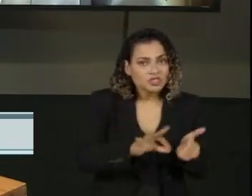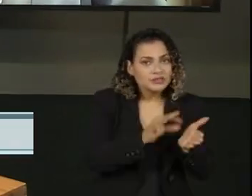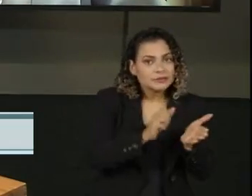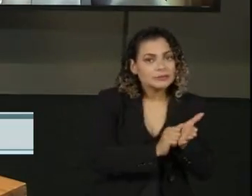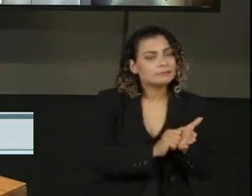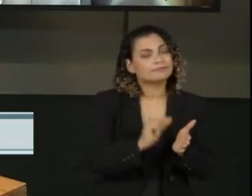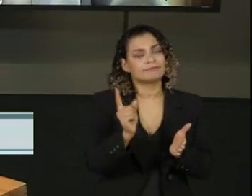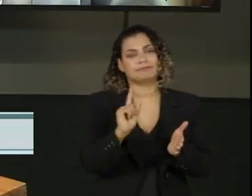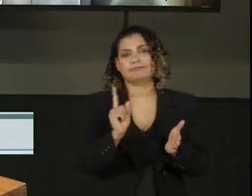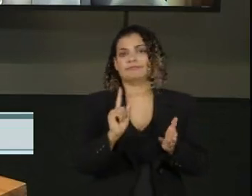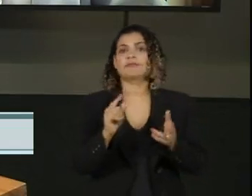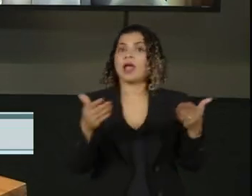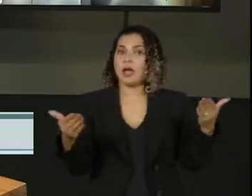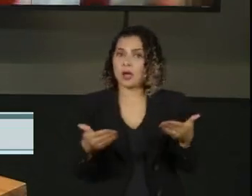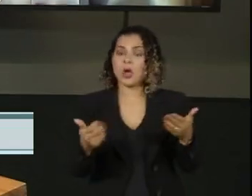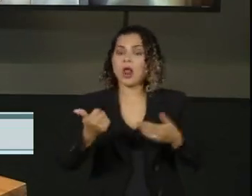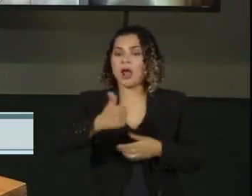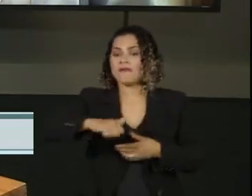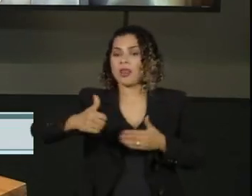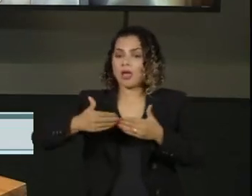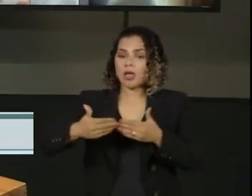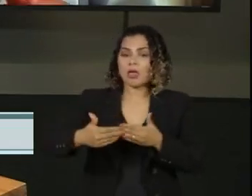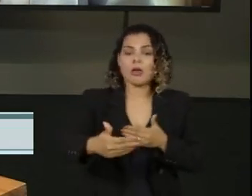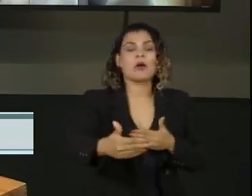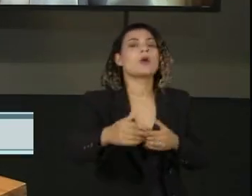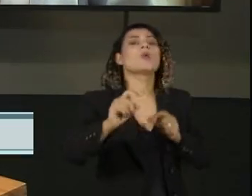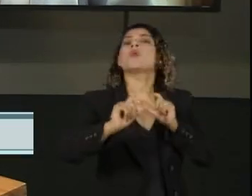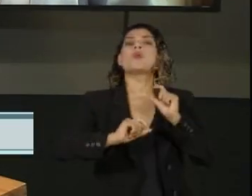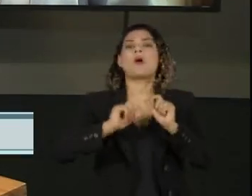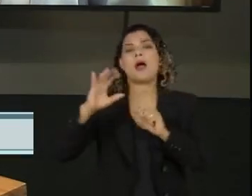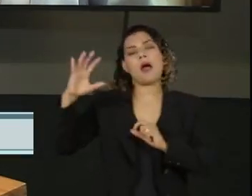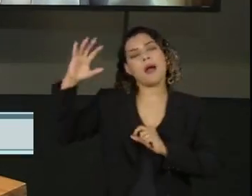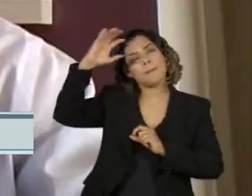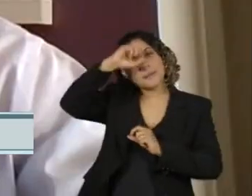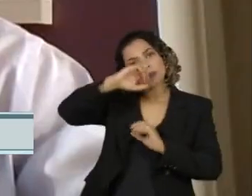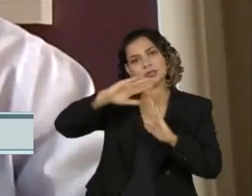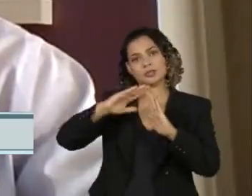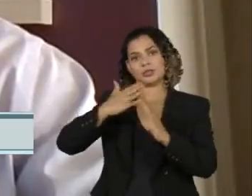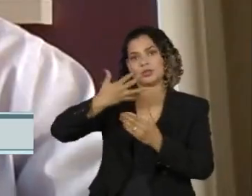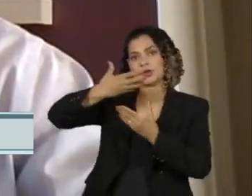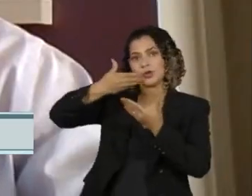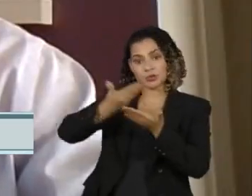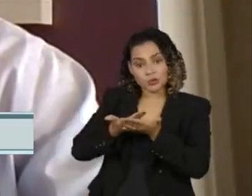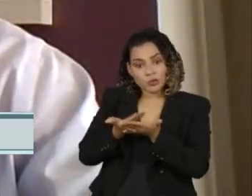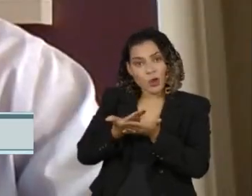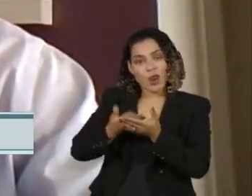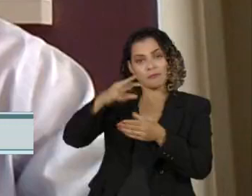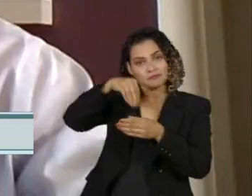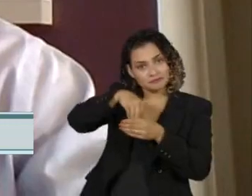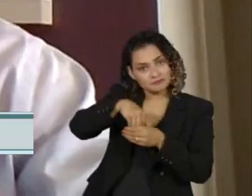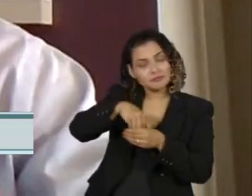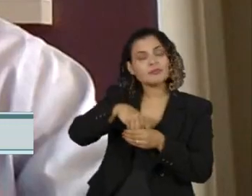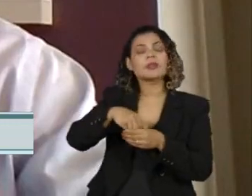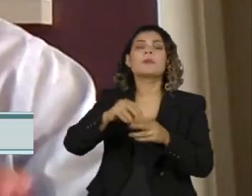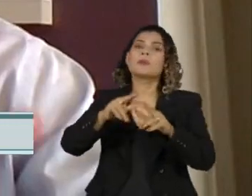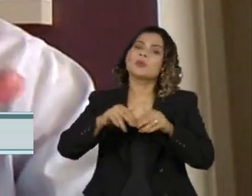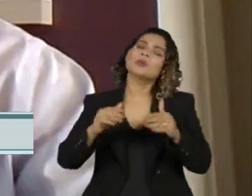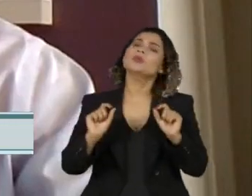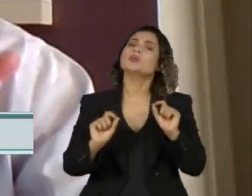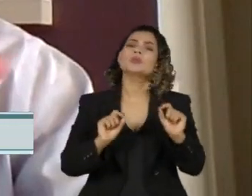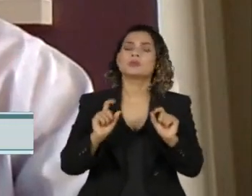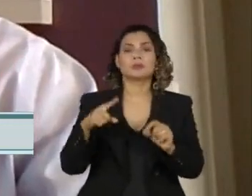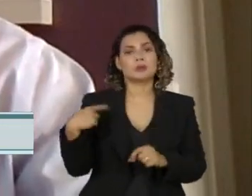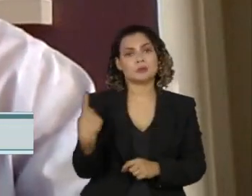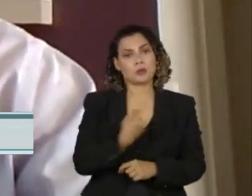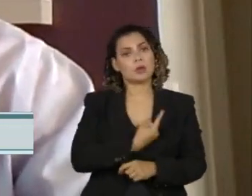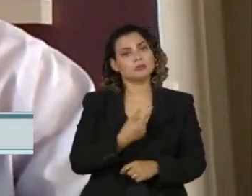não foi avaliado agora pelo censo, que é a questão da aprendizagem escolar. Esse aspecto levamos